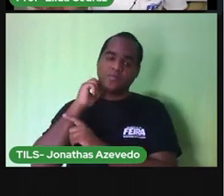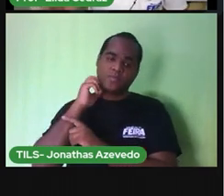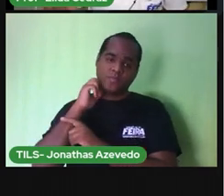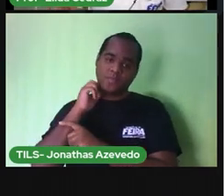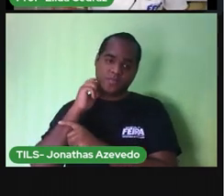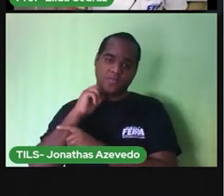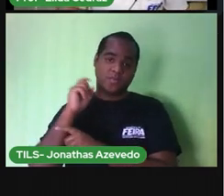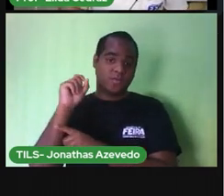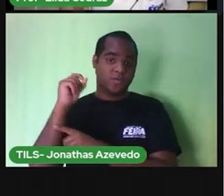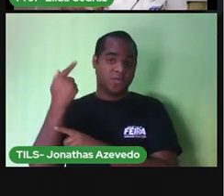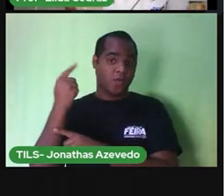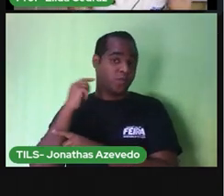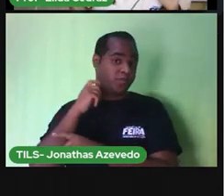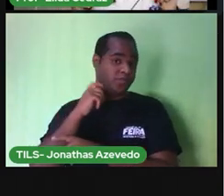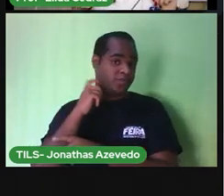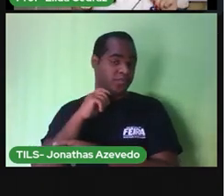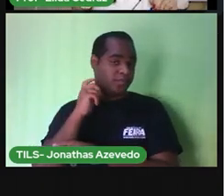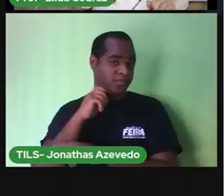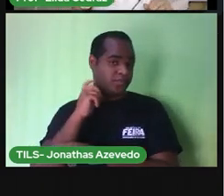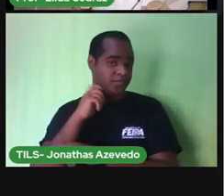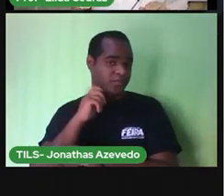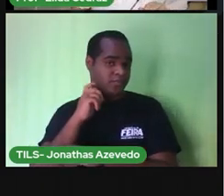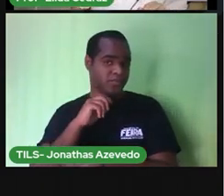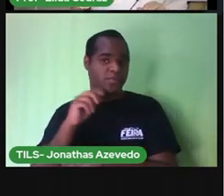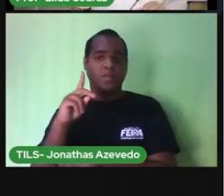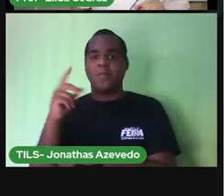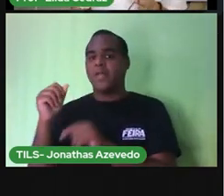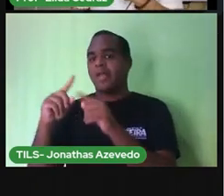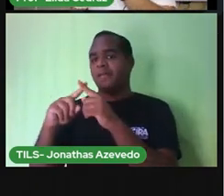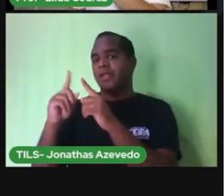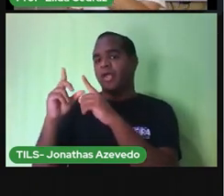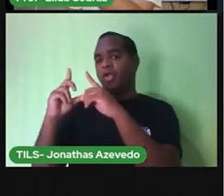pequenininho do lado de cá é a lua.